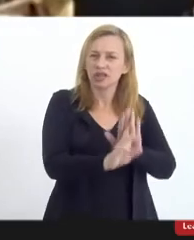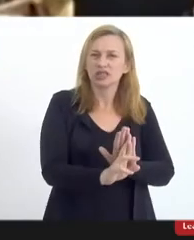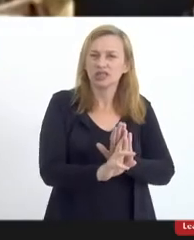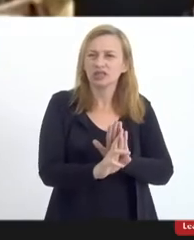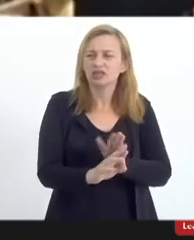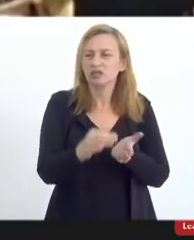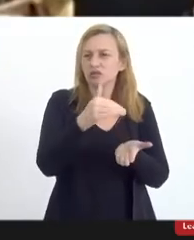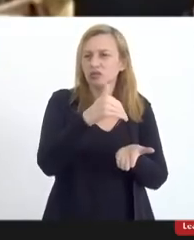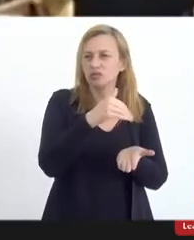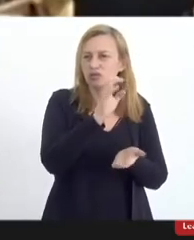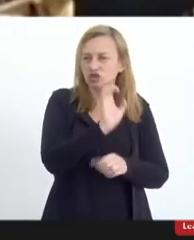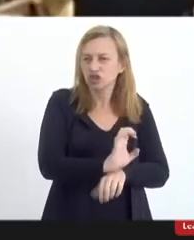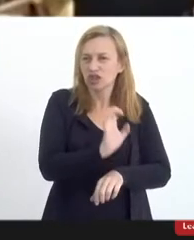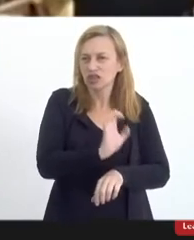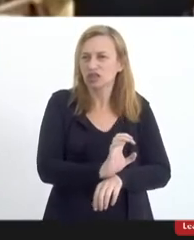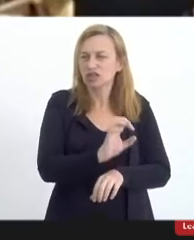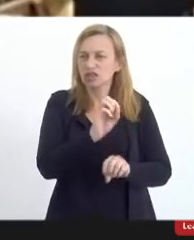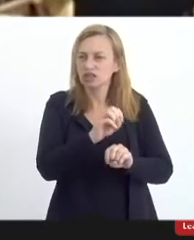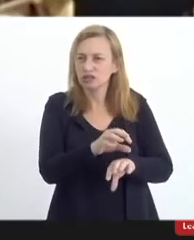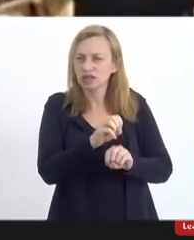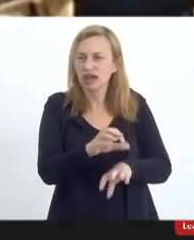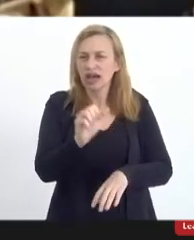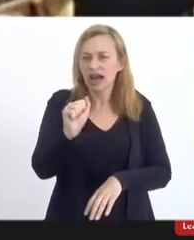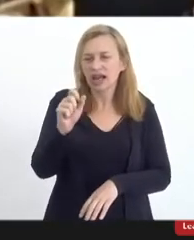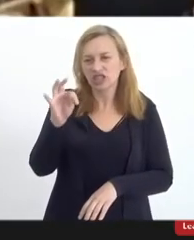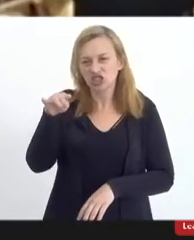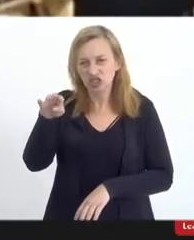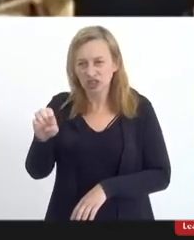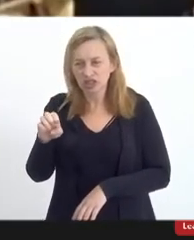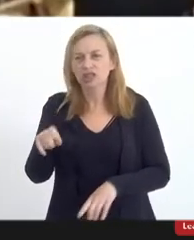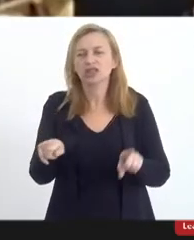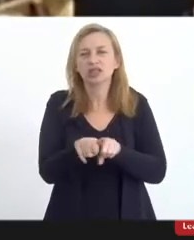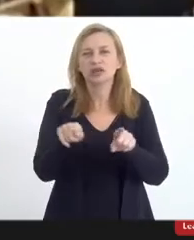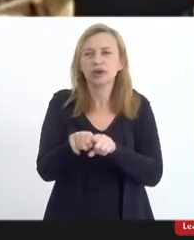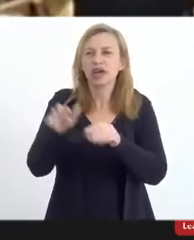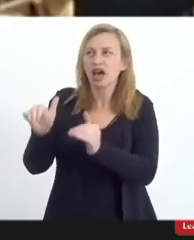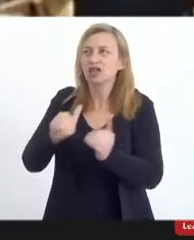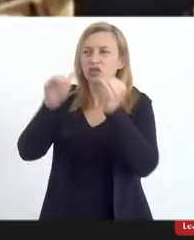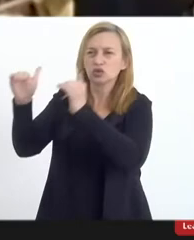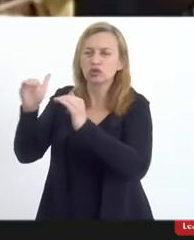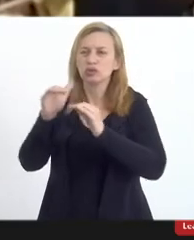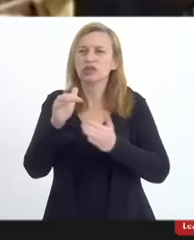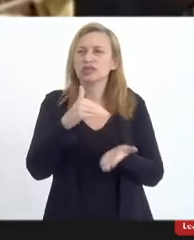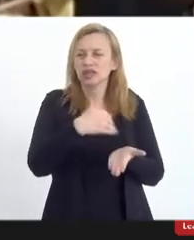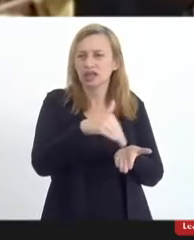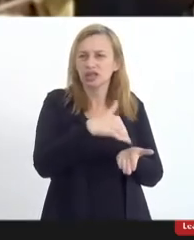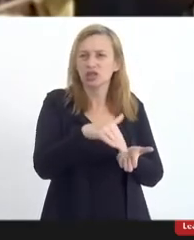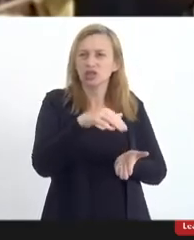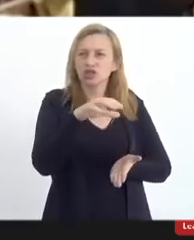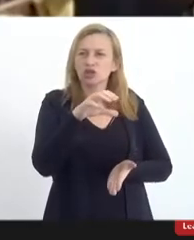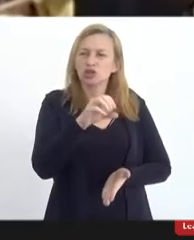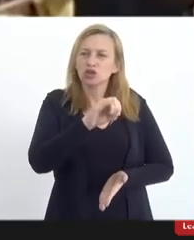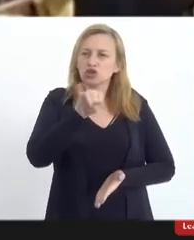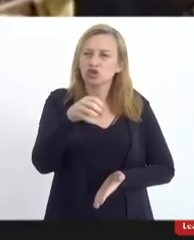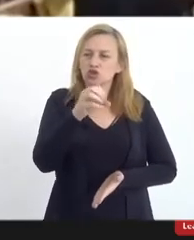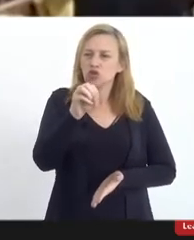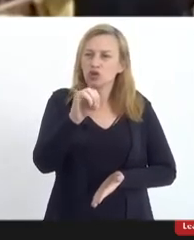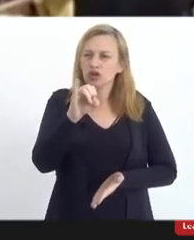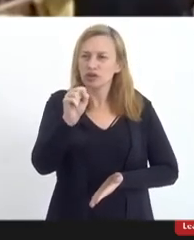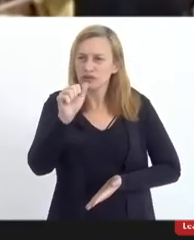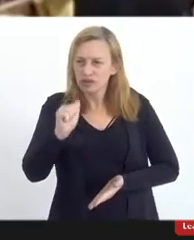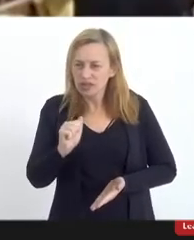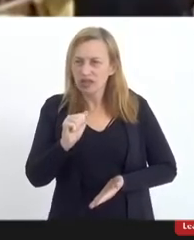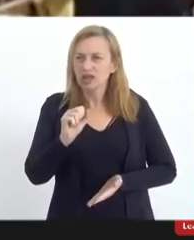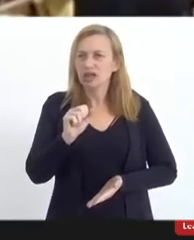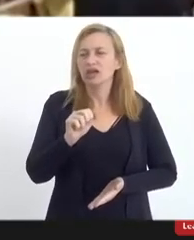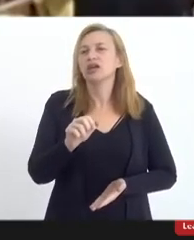Estado de Educação, Alexandre Valle, e a subsecretária Joilza Rangel. Eu trabalho direto,